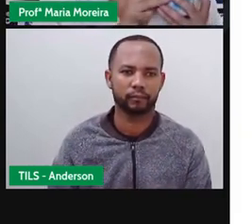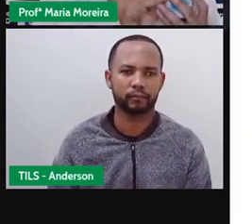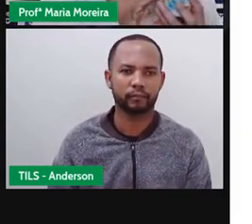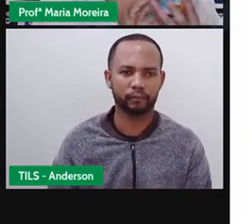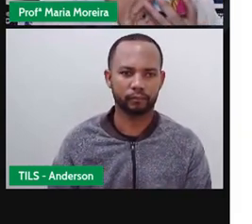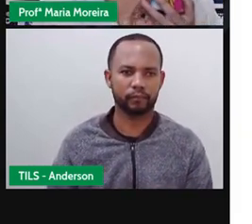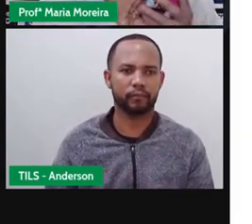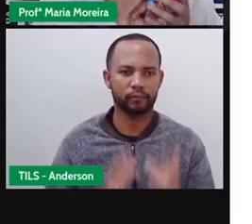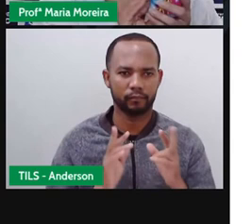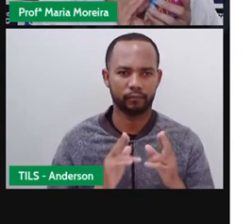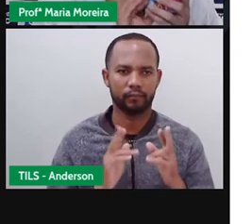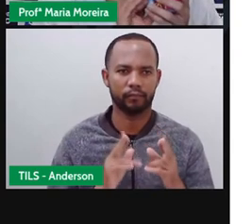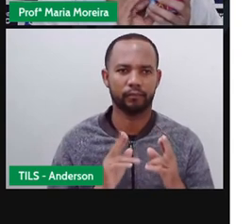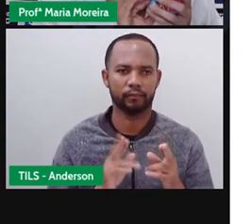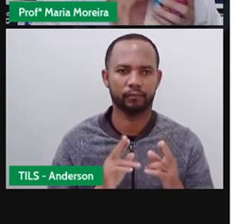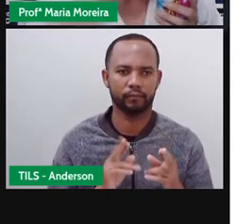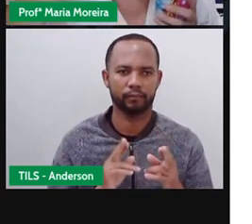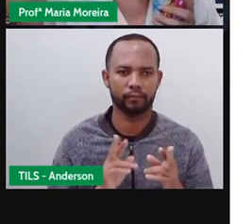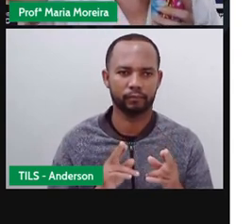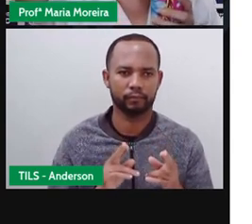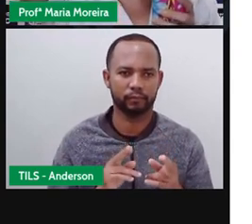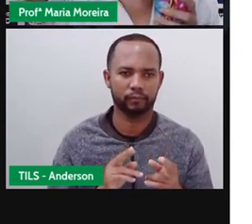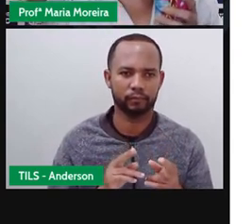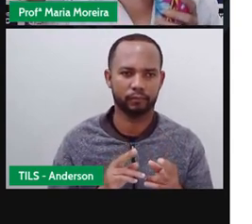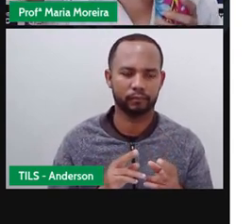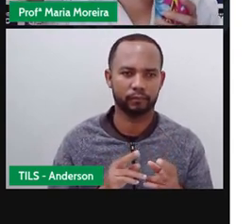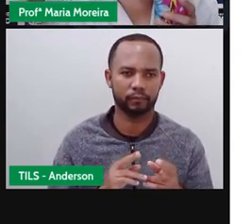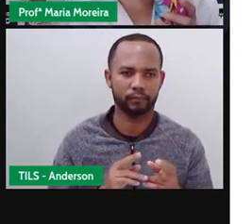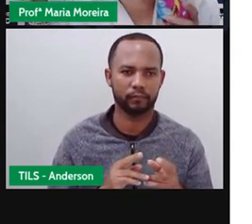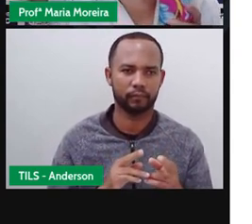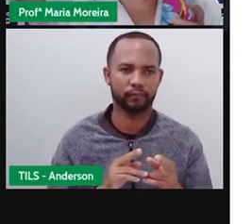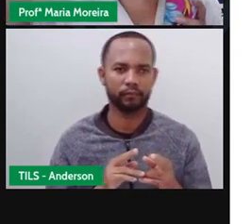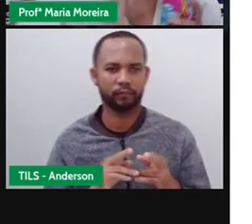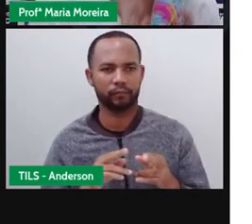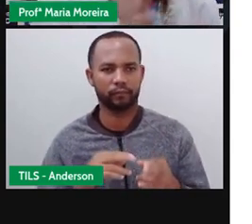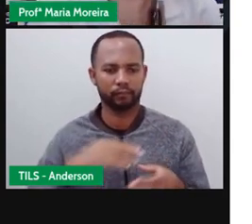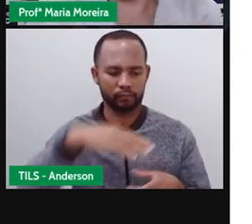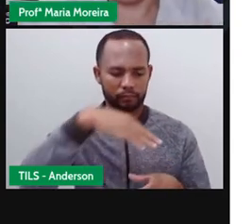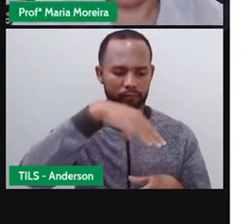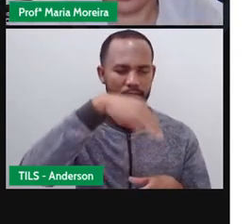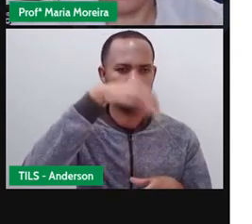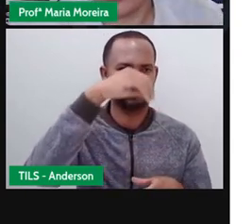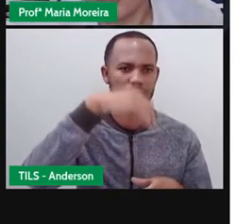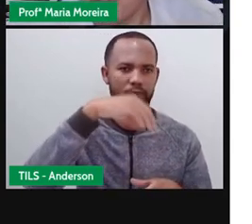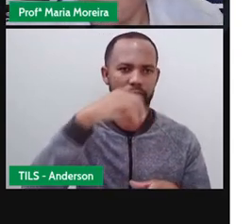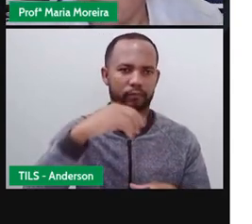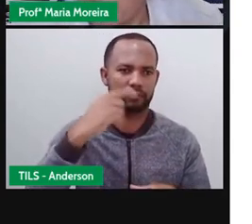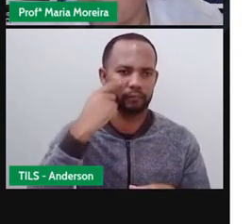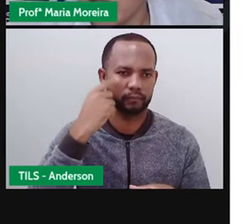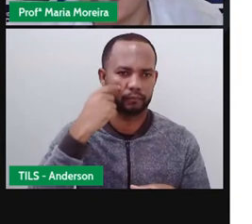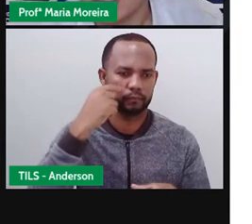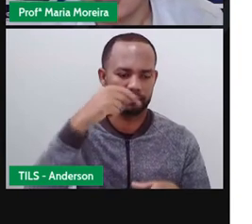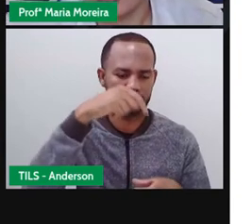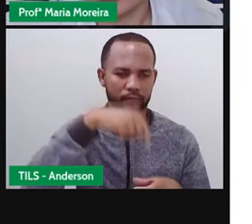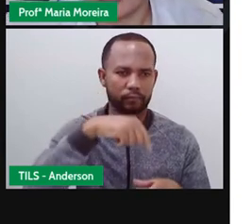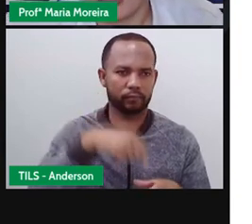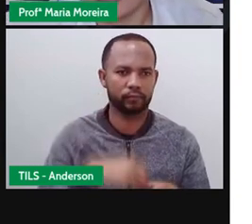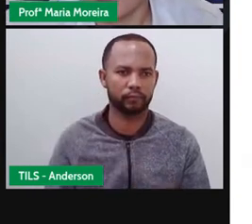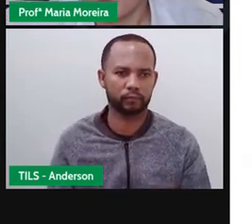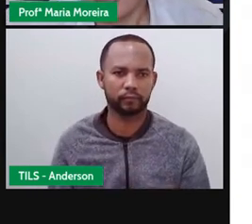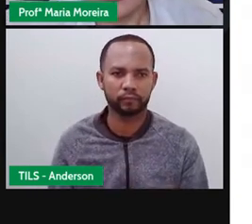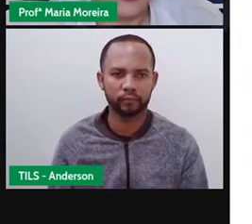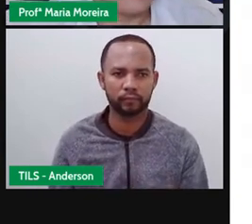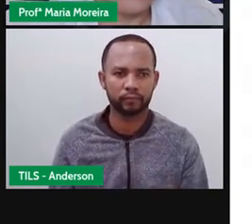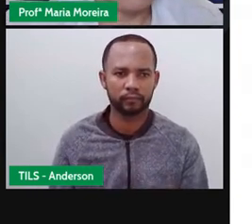Como se fosse isso aqui. E aí isso aqui fosse o quê? Um pouco mais alto, né? Como aqueles jarros que a gente põe flores em